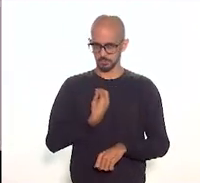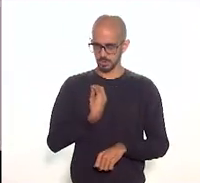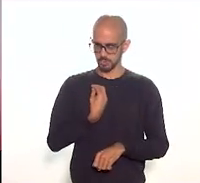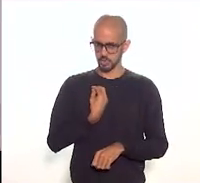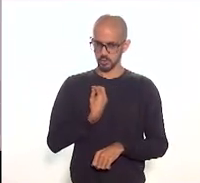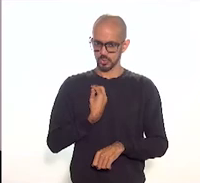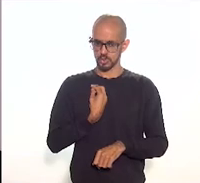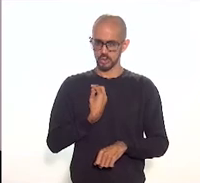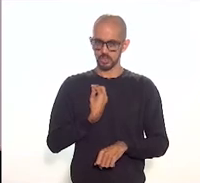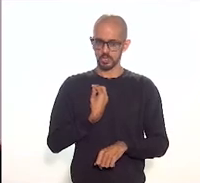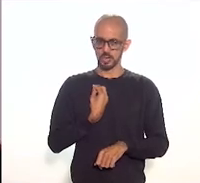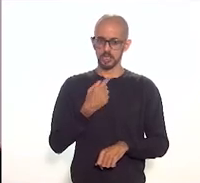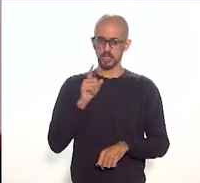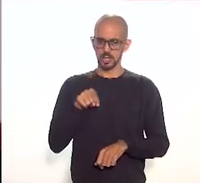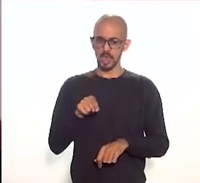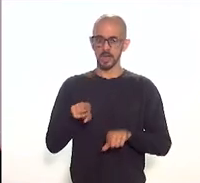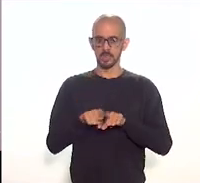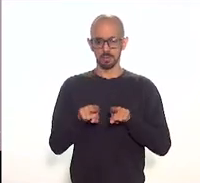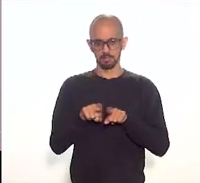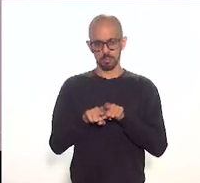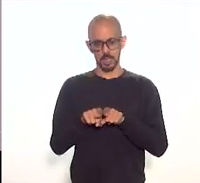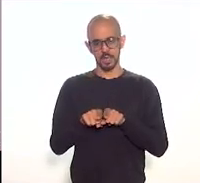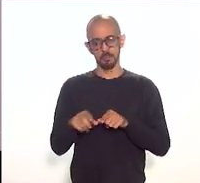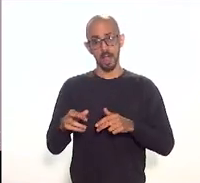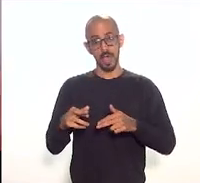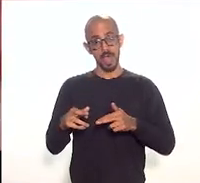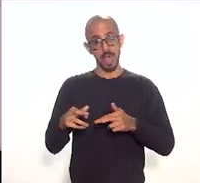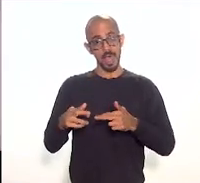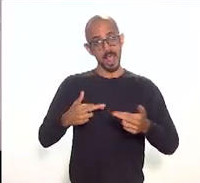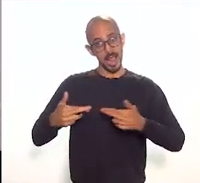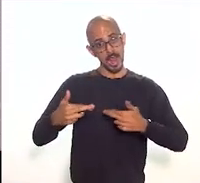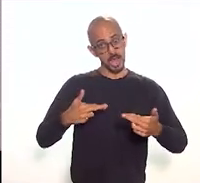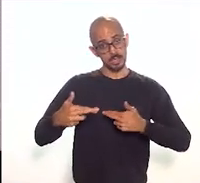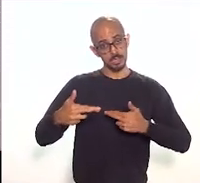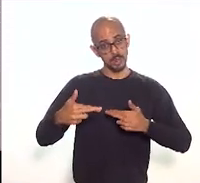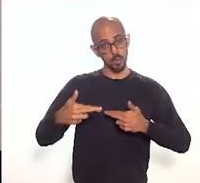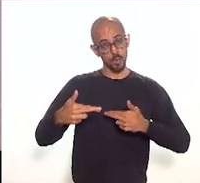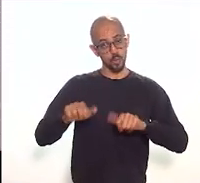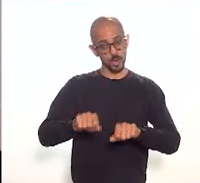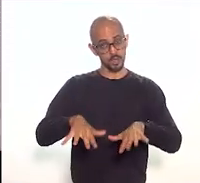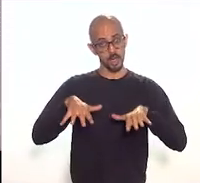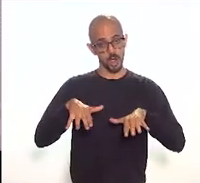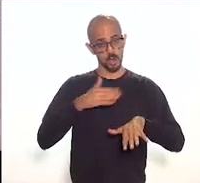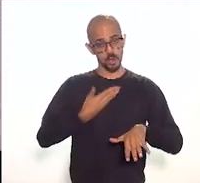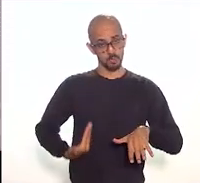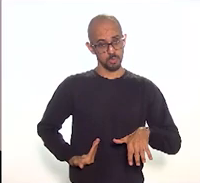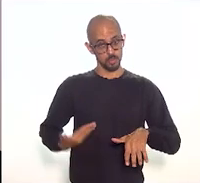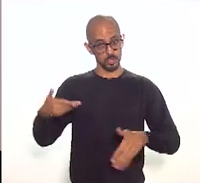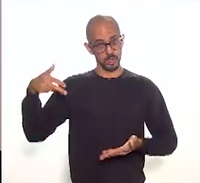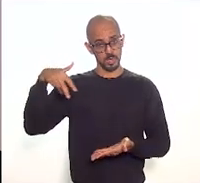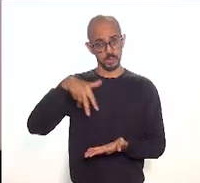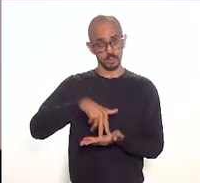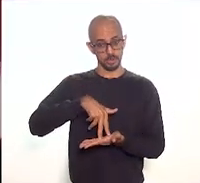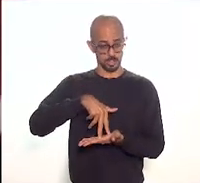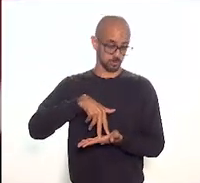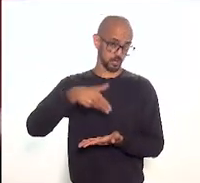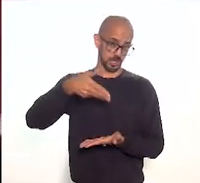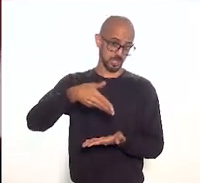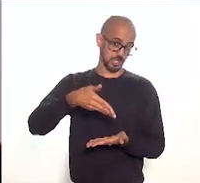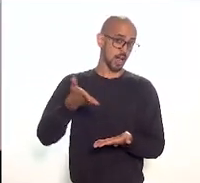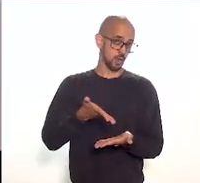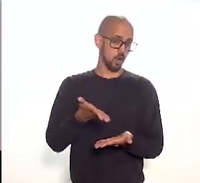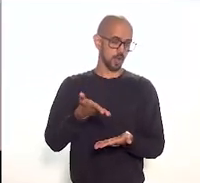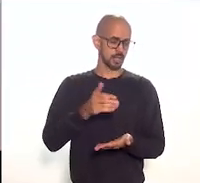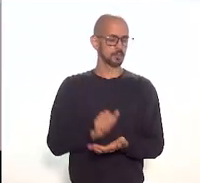certa forma se relaciona com essa audiência pública aqui presente então a gente queria só fazer esse